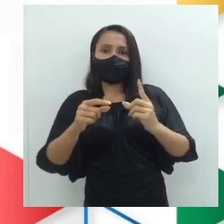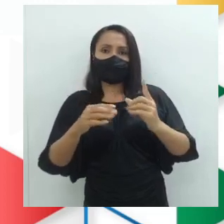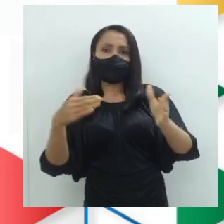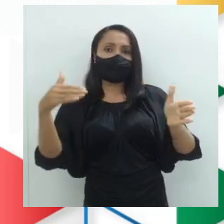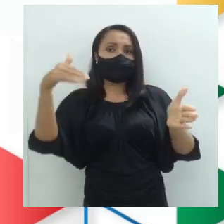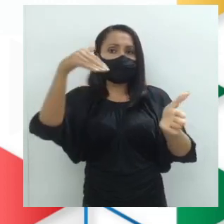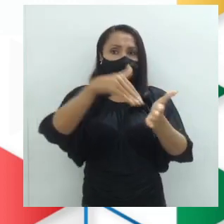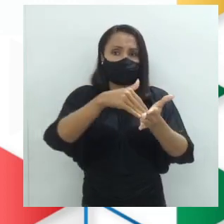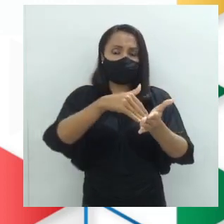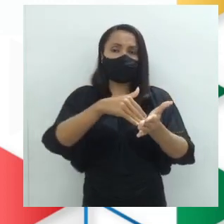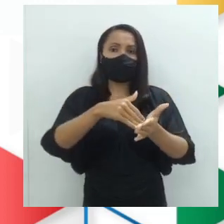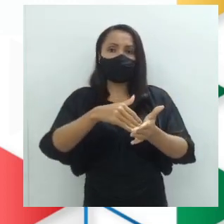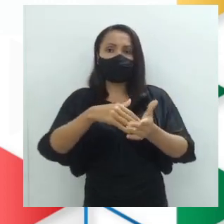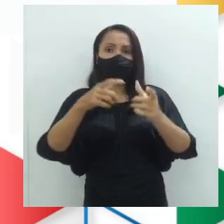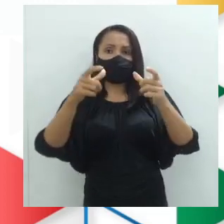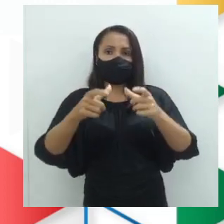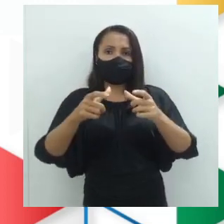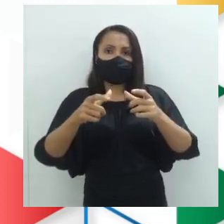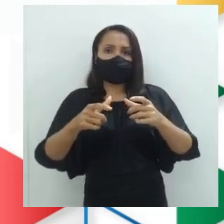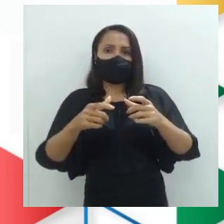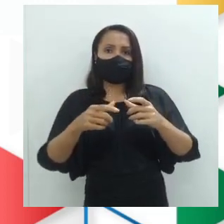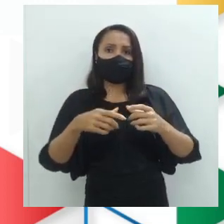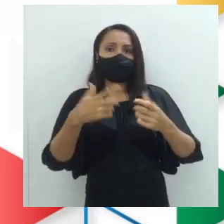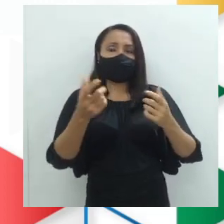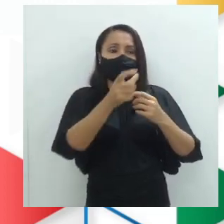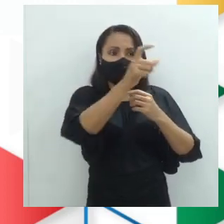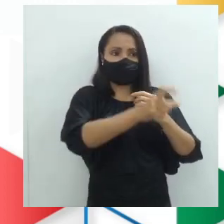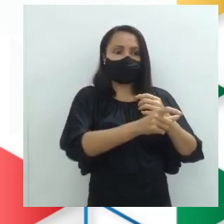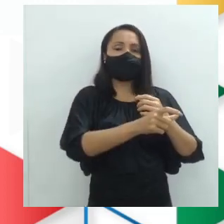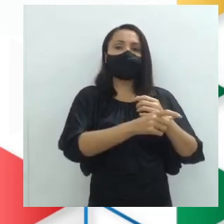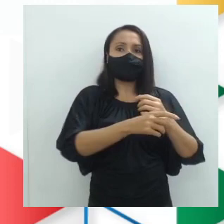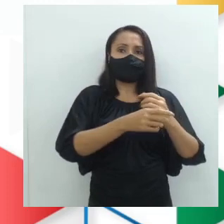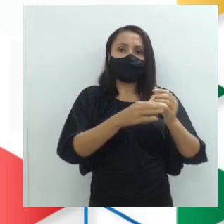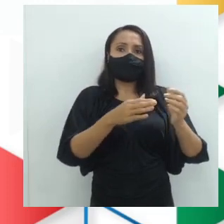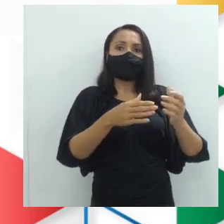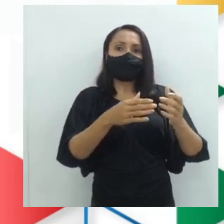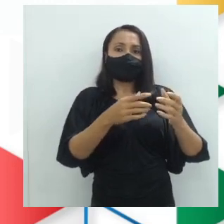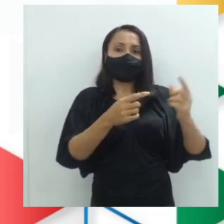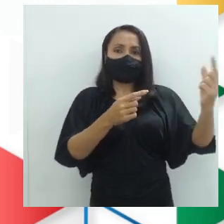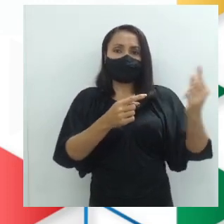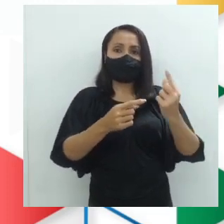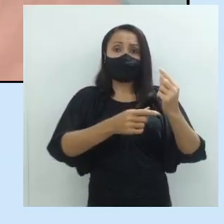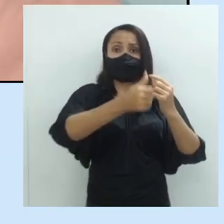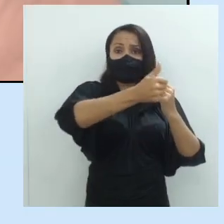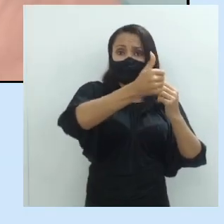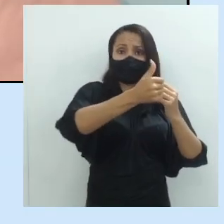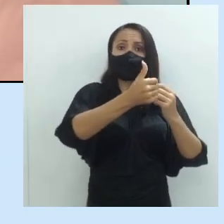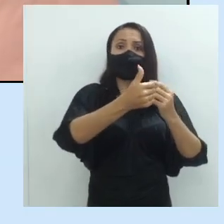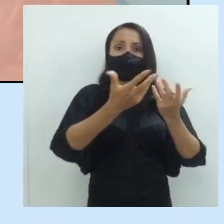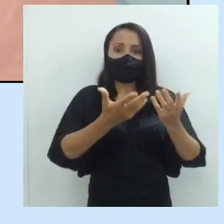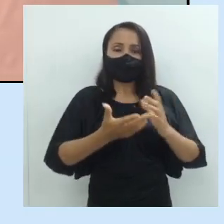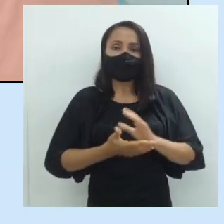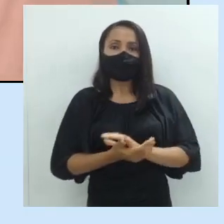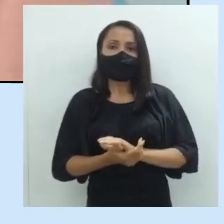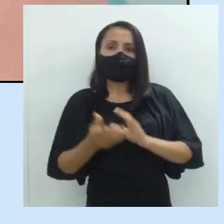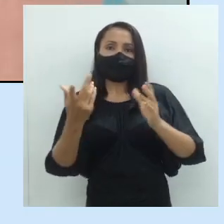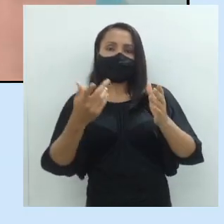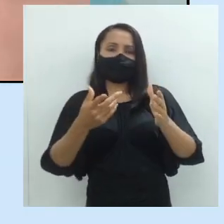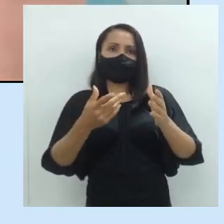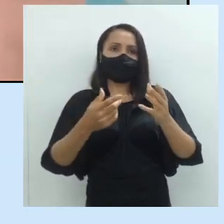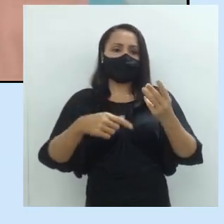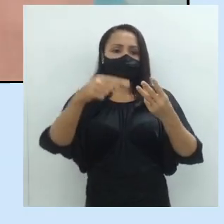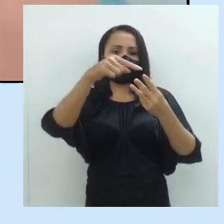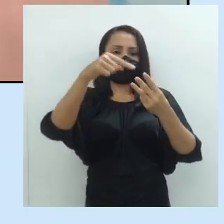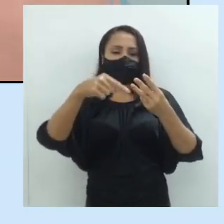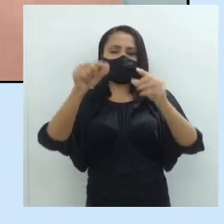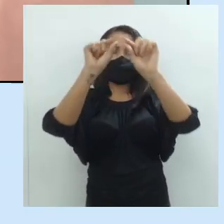ele chegou em último lugar, houve alguém que chegou em primeiro lugar. Então, olhem só que as palavras parou, até e último,